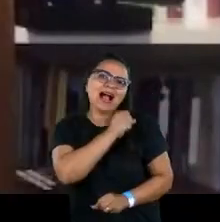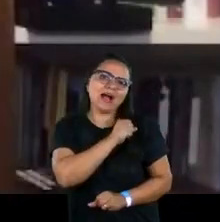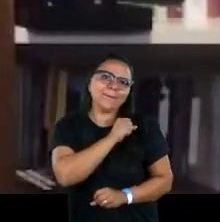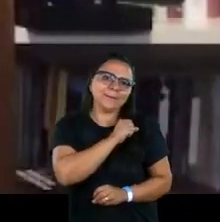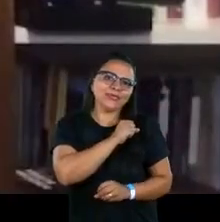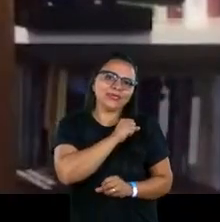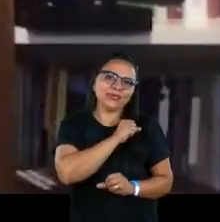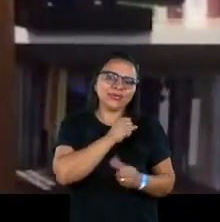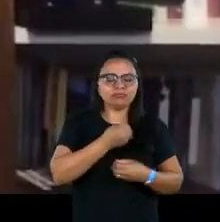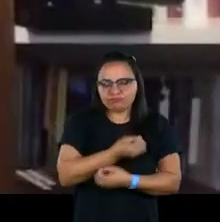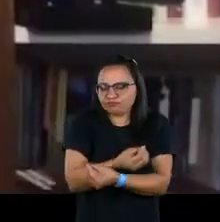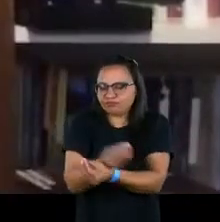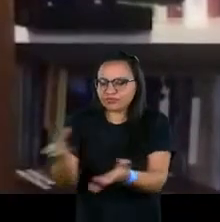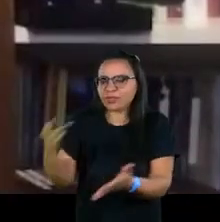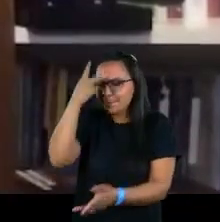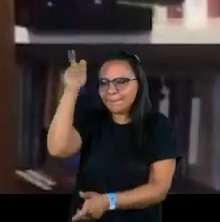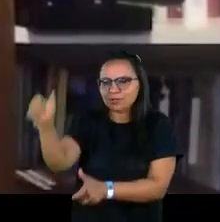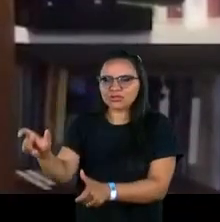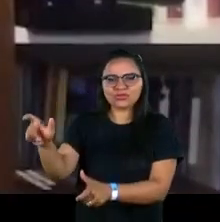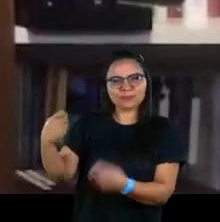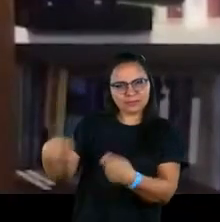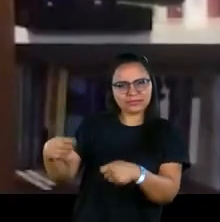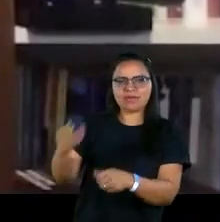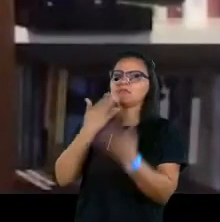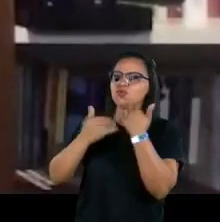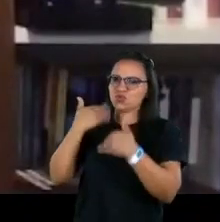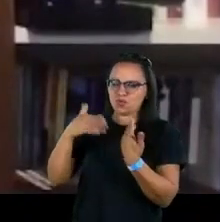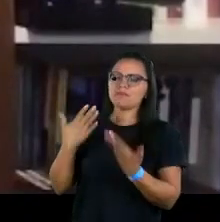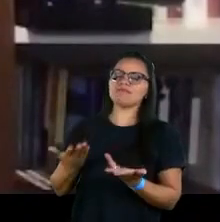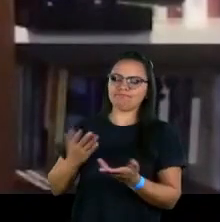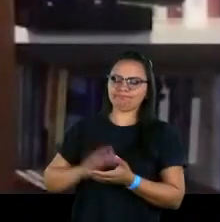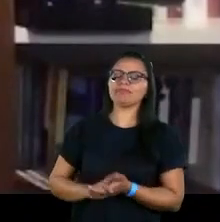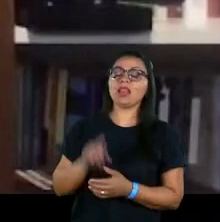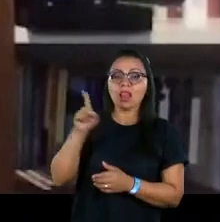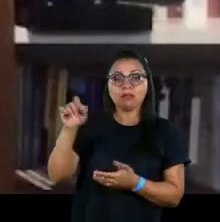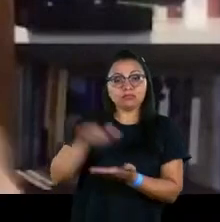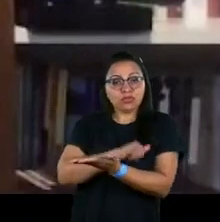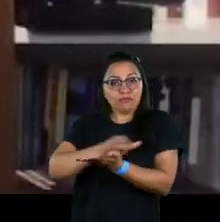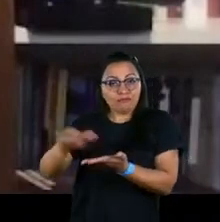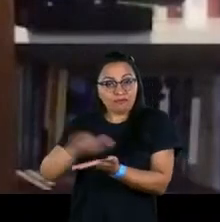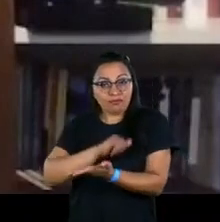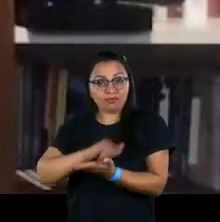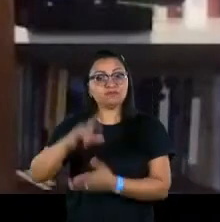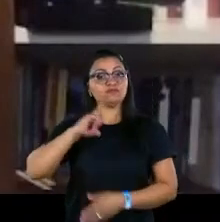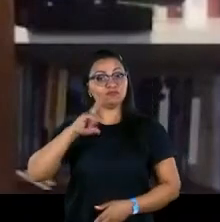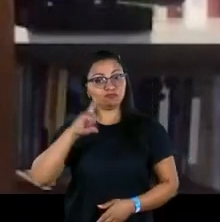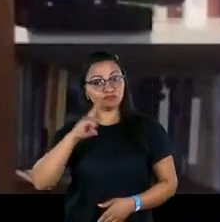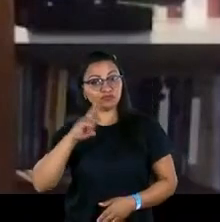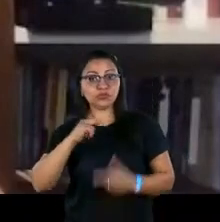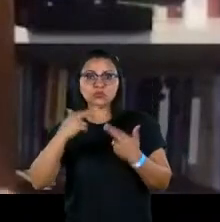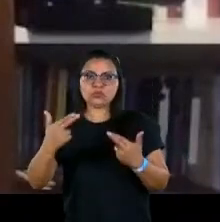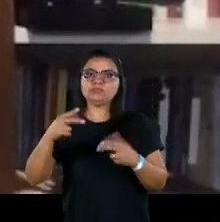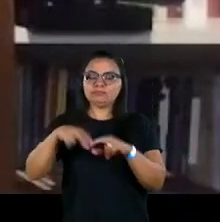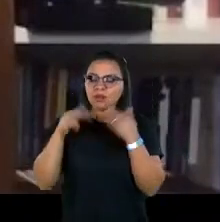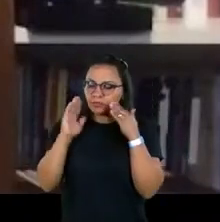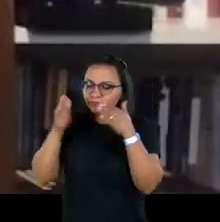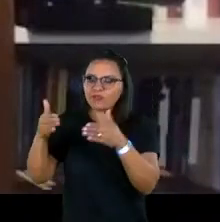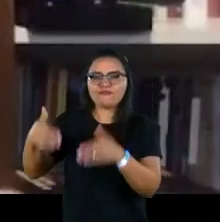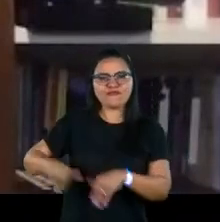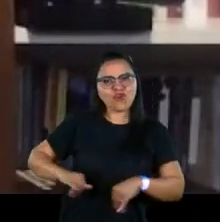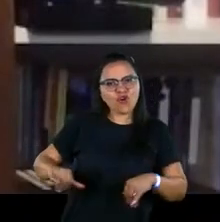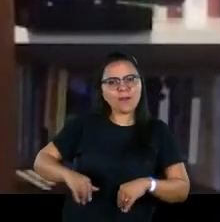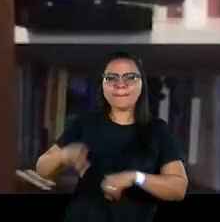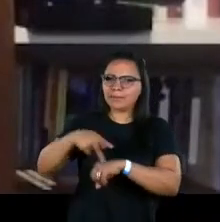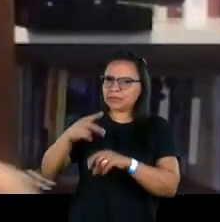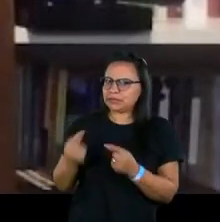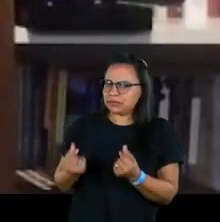colocar na mesa das pessoas necessitadas, isso na cidade de Nova York, que tinha questões de gada da fome, apesar de ser um país